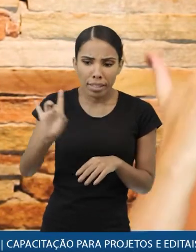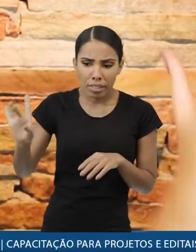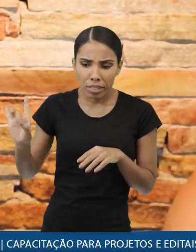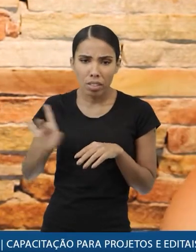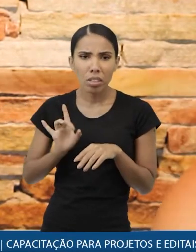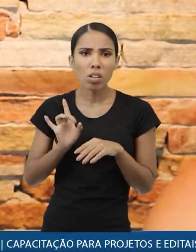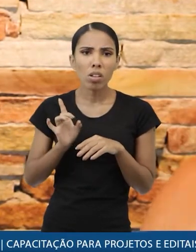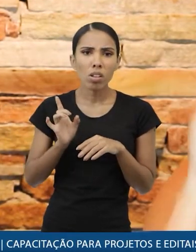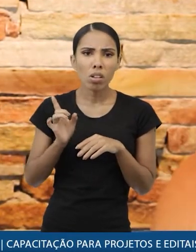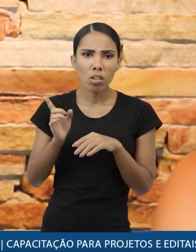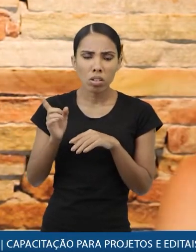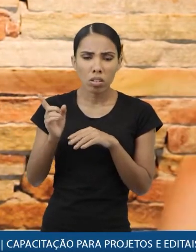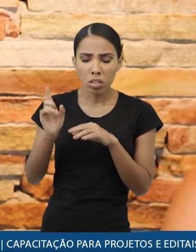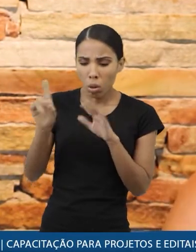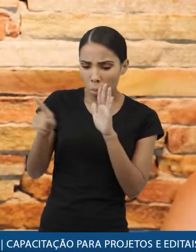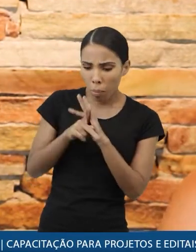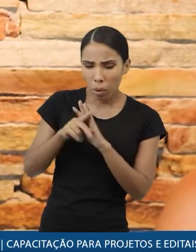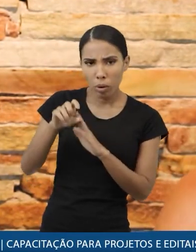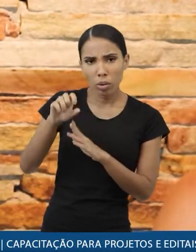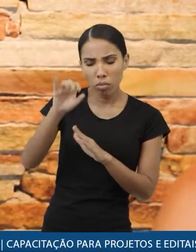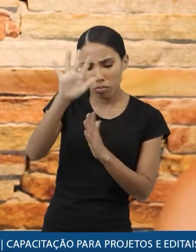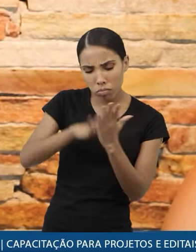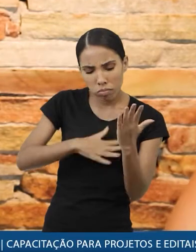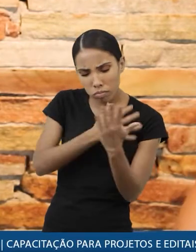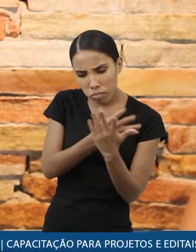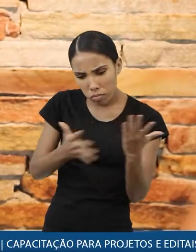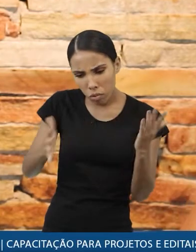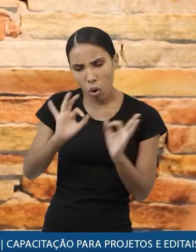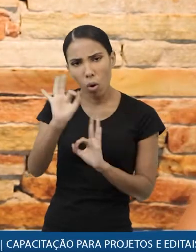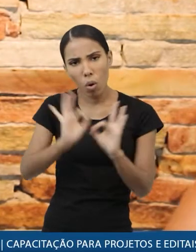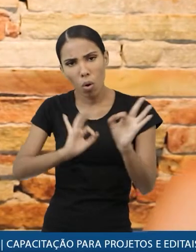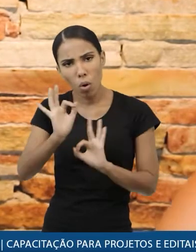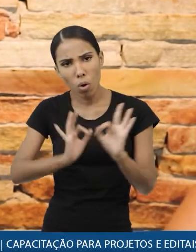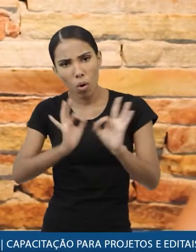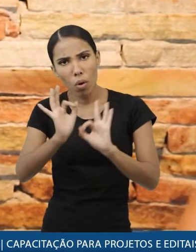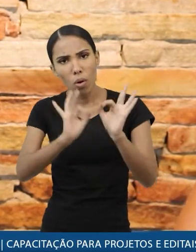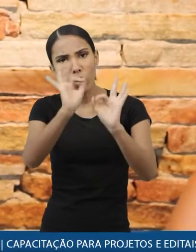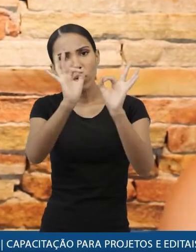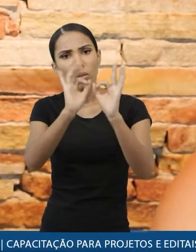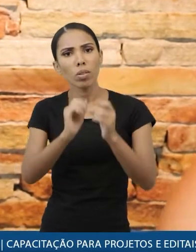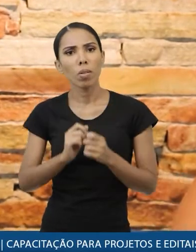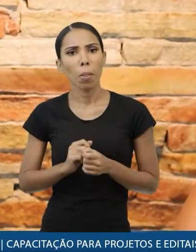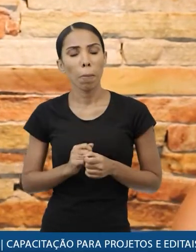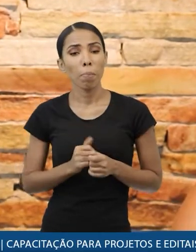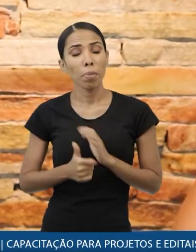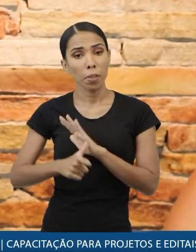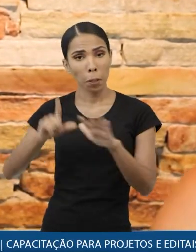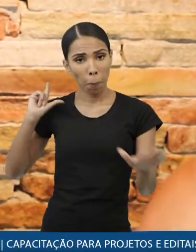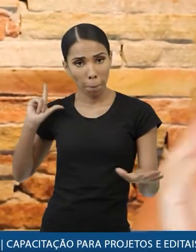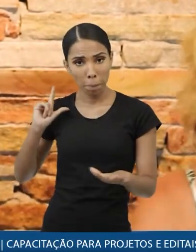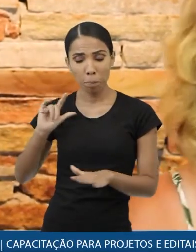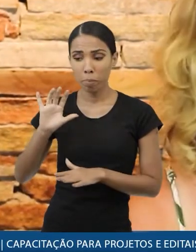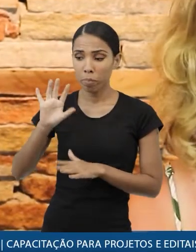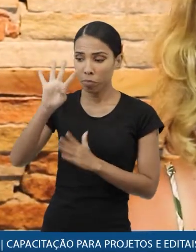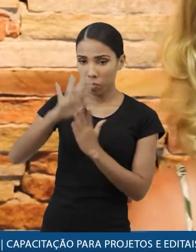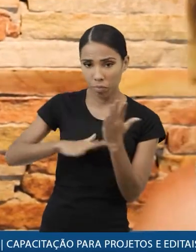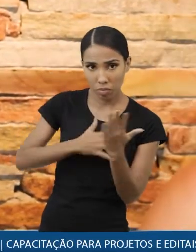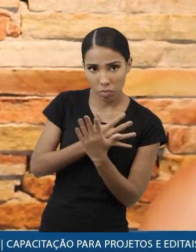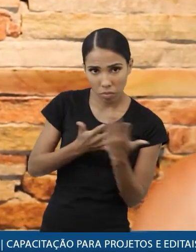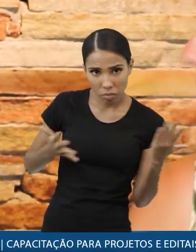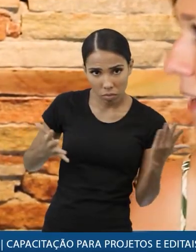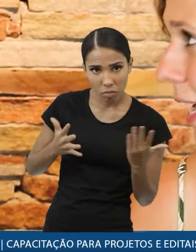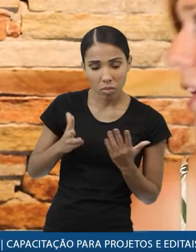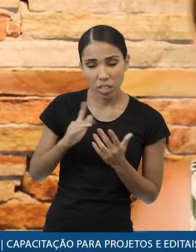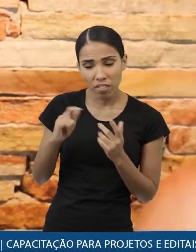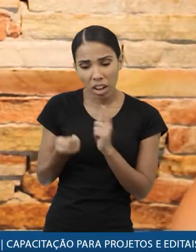cada um dos itens já no sistema selicweb então isso vai organizando então rebobinando um pouco a fita pega o seu planeio orçamentário